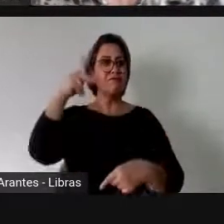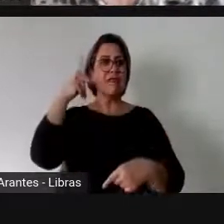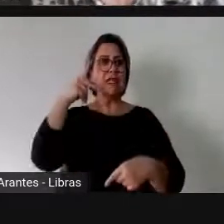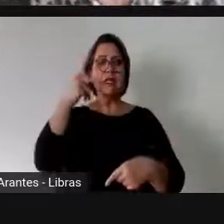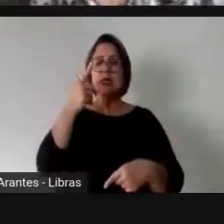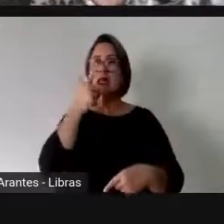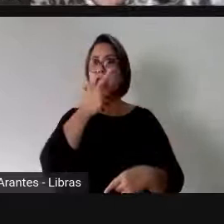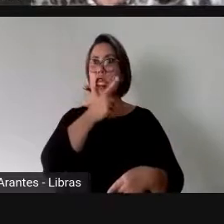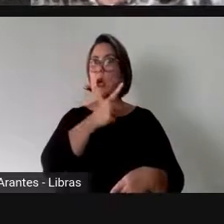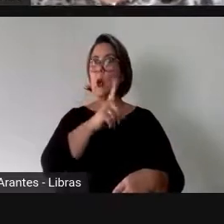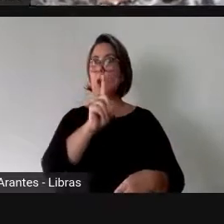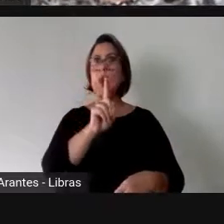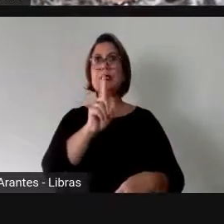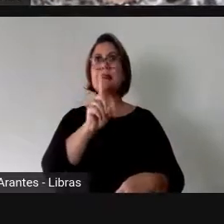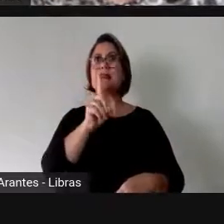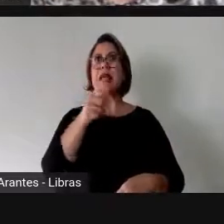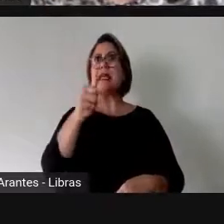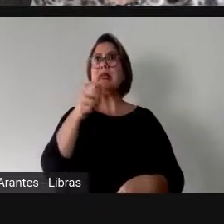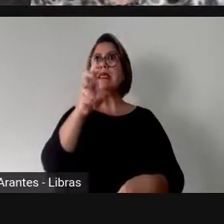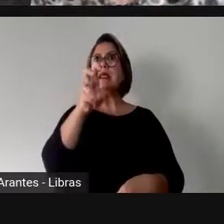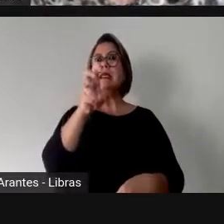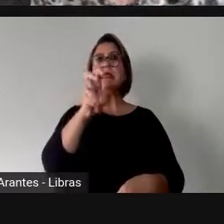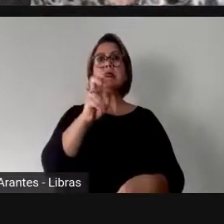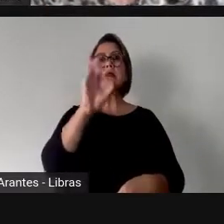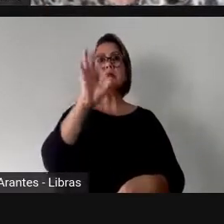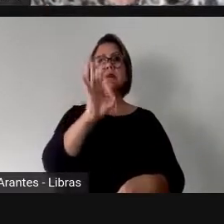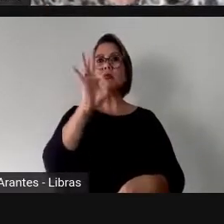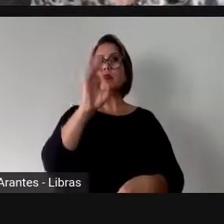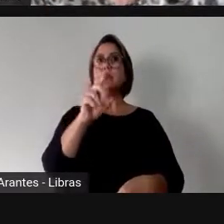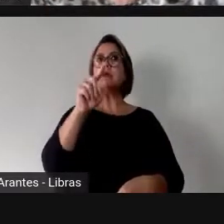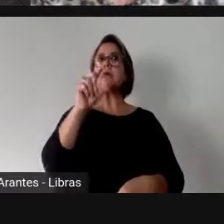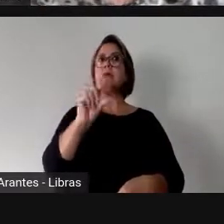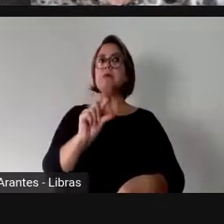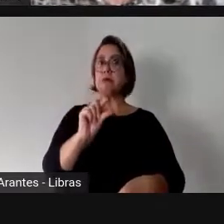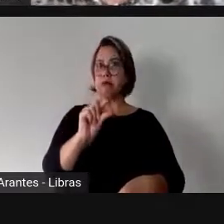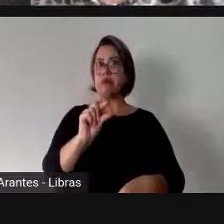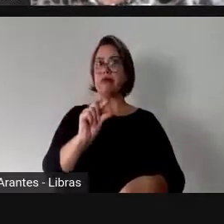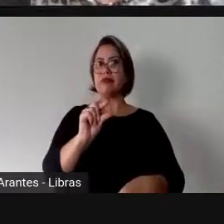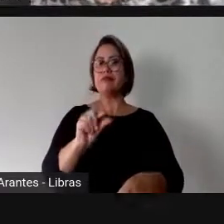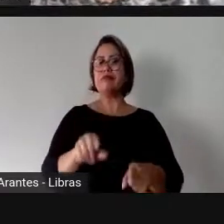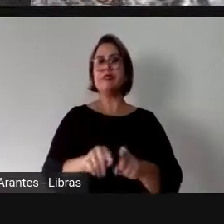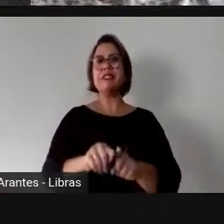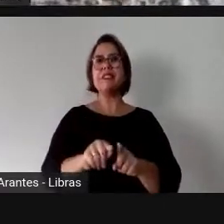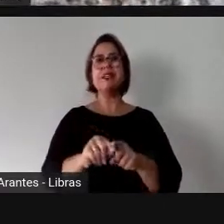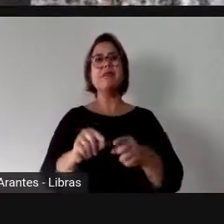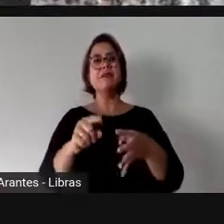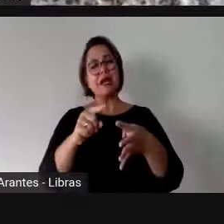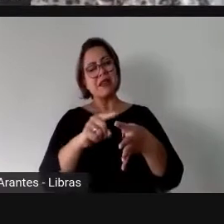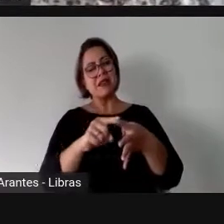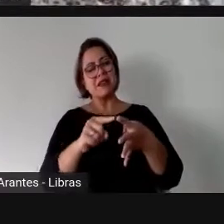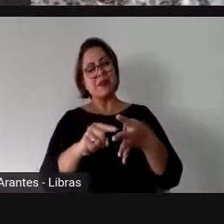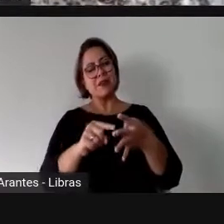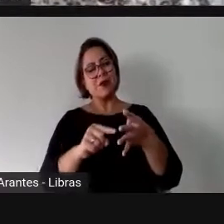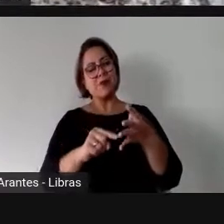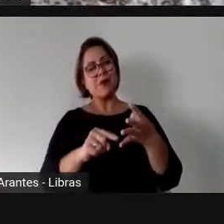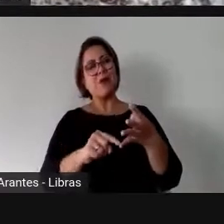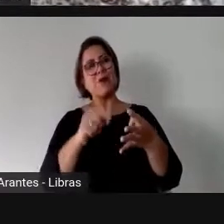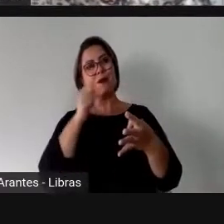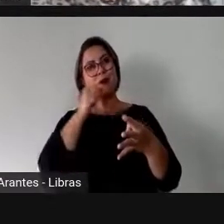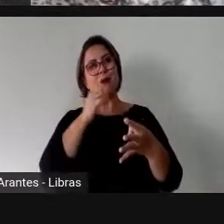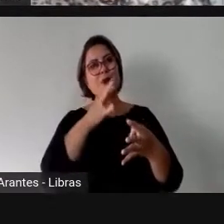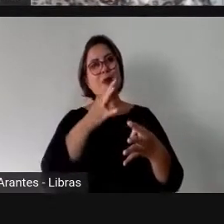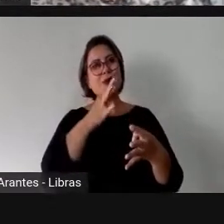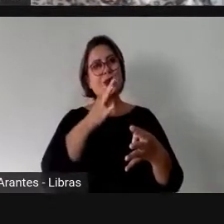esta representação. Vamos falar sobre isso com quatro estudiosas do assunto e tenho